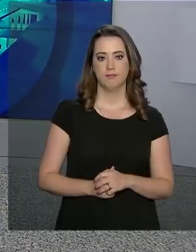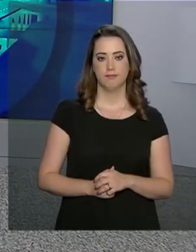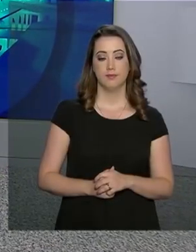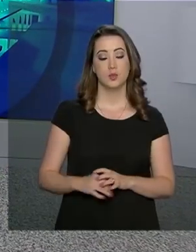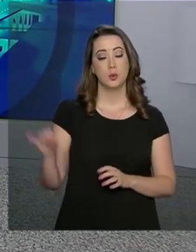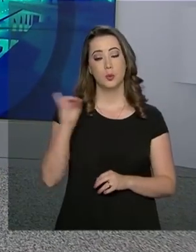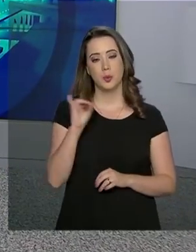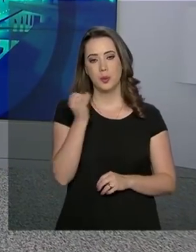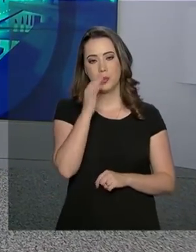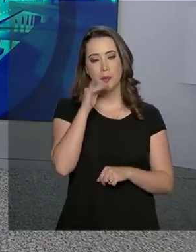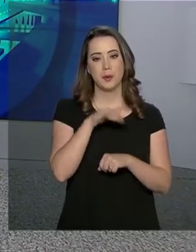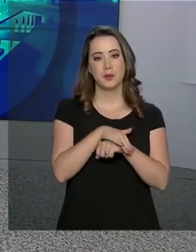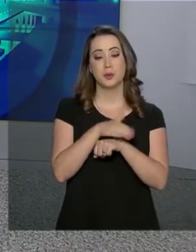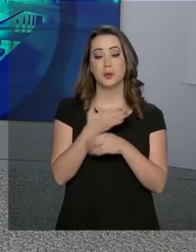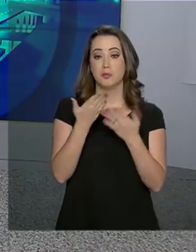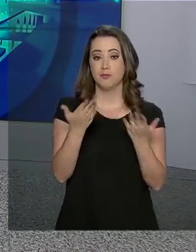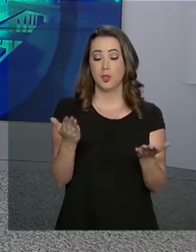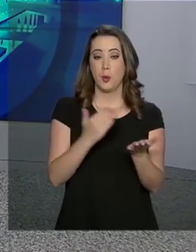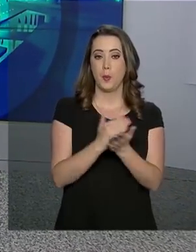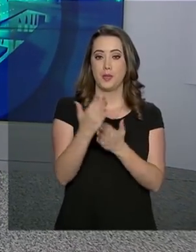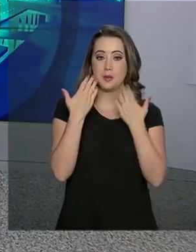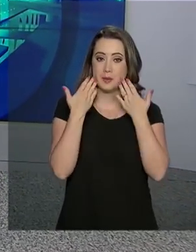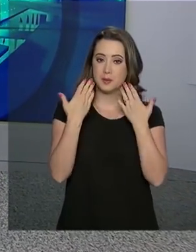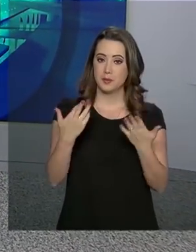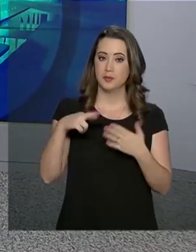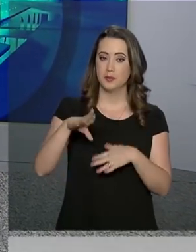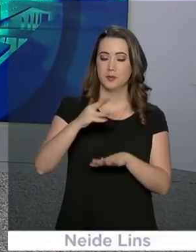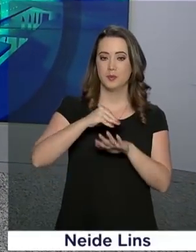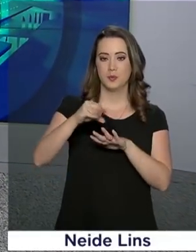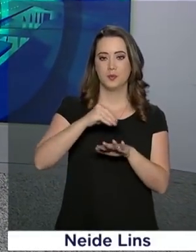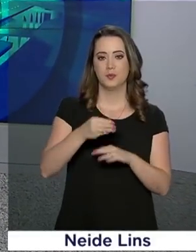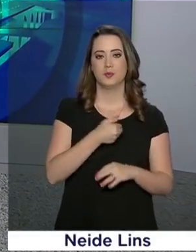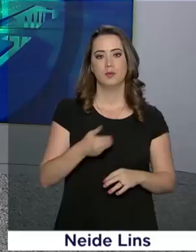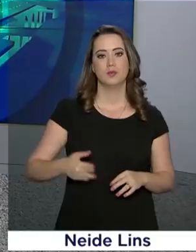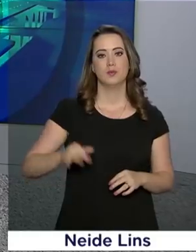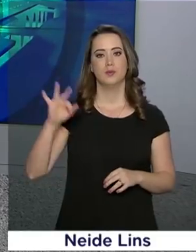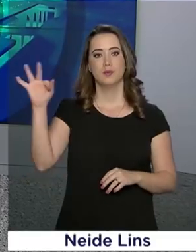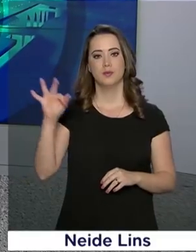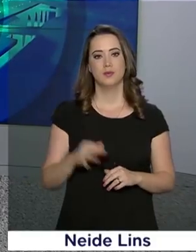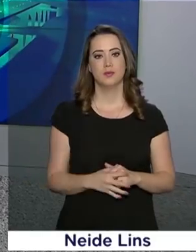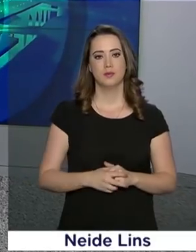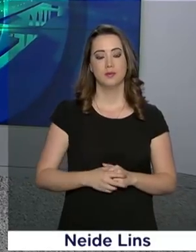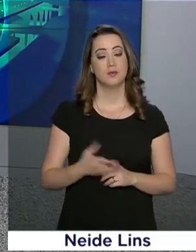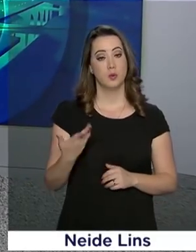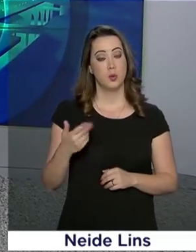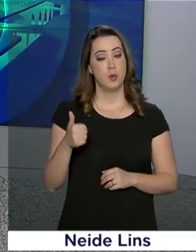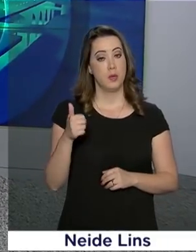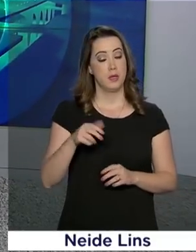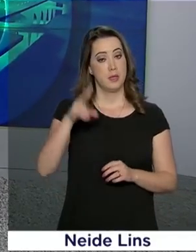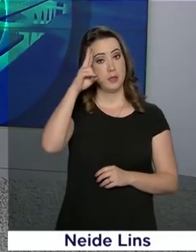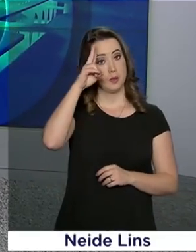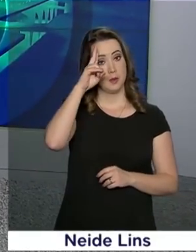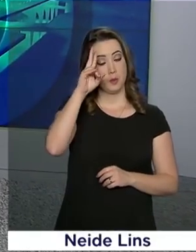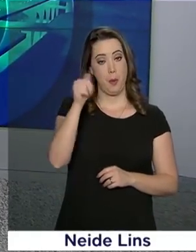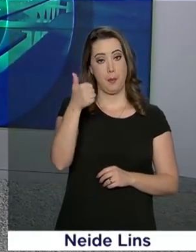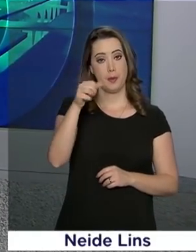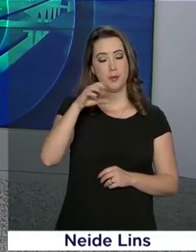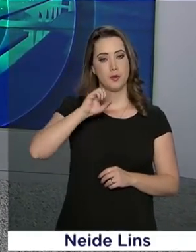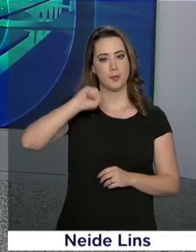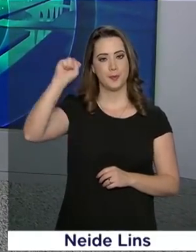Olá, boa noite. Começa agora o repórter NBR com as notícias do governo federal desta segunda-feira,